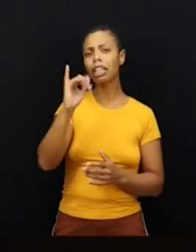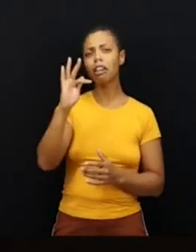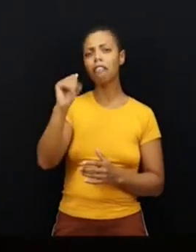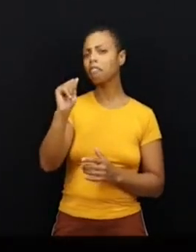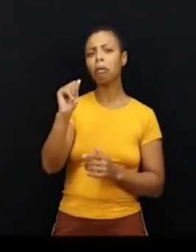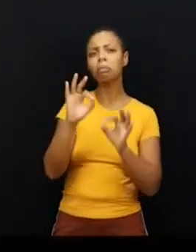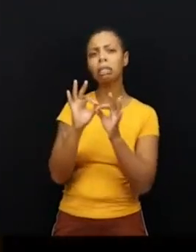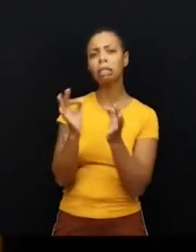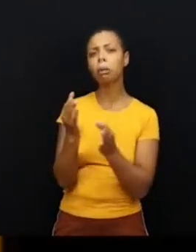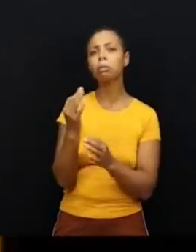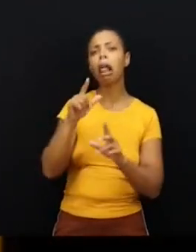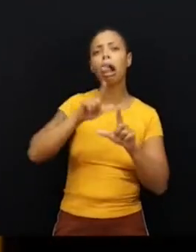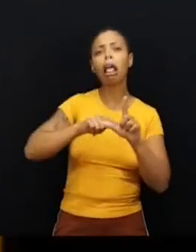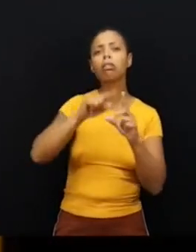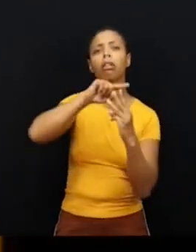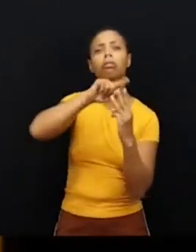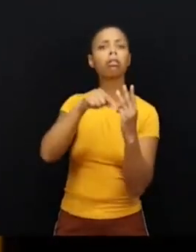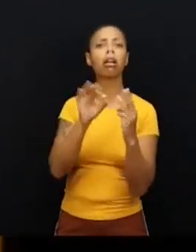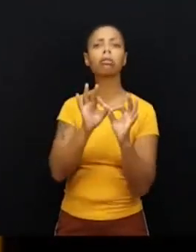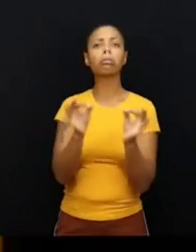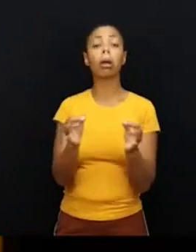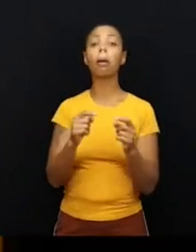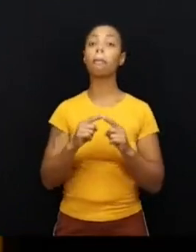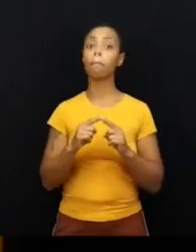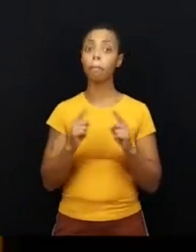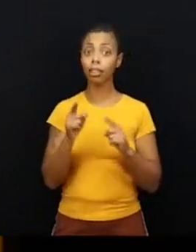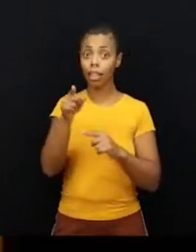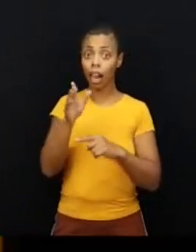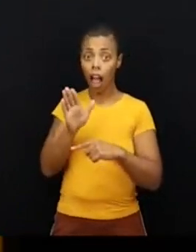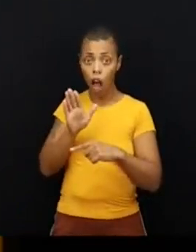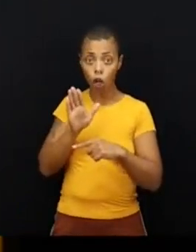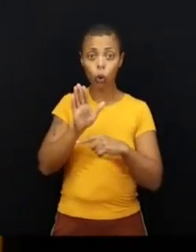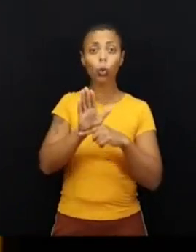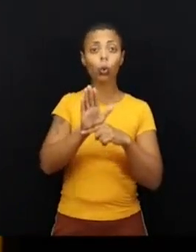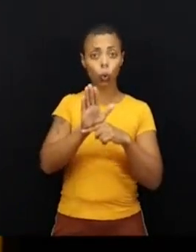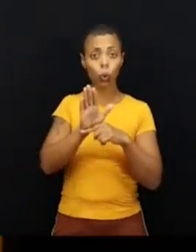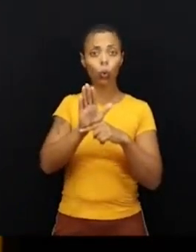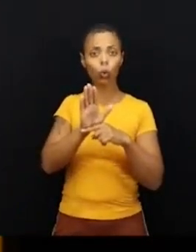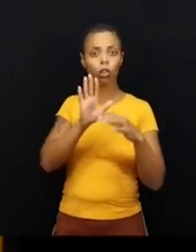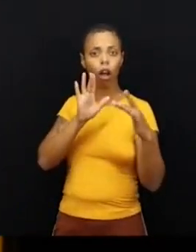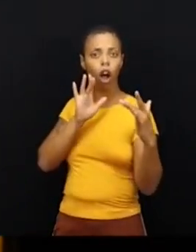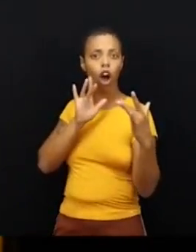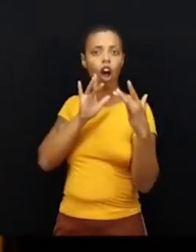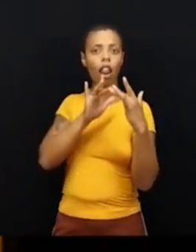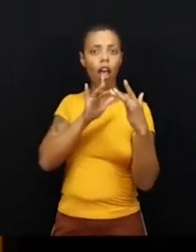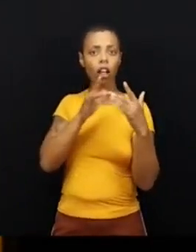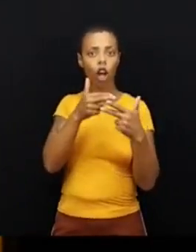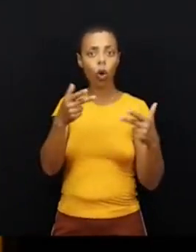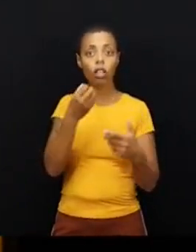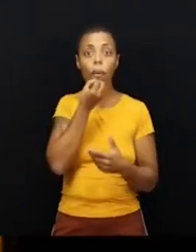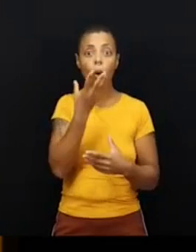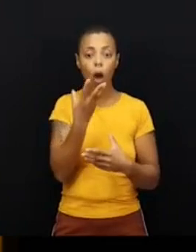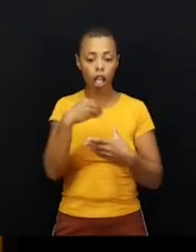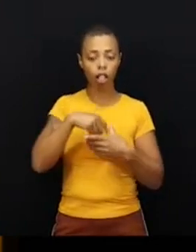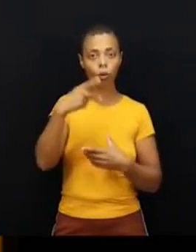palavra de três letras, I-F-A, que te ajuda, te conecta com sua atualidade, faz você